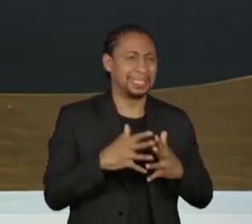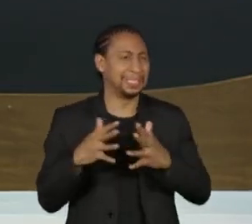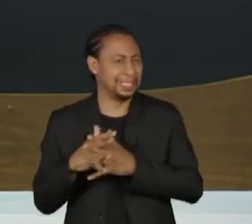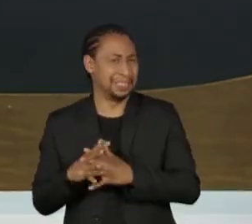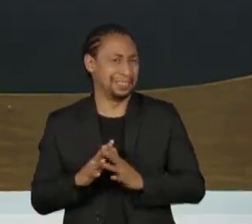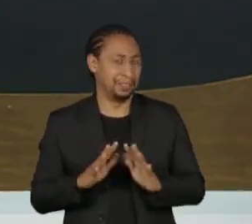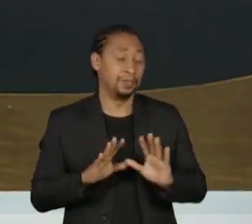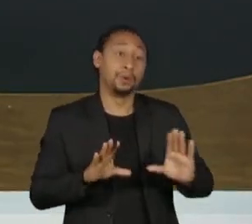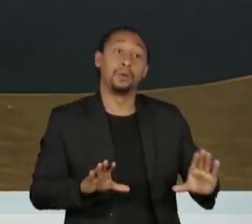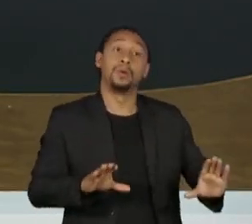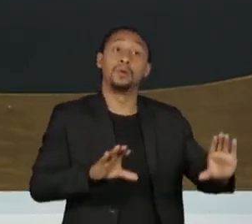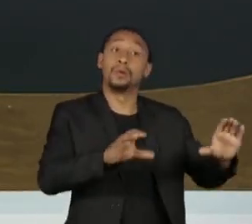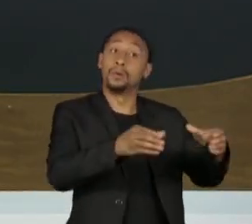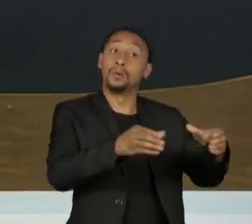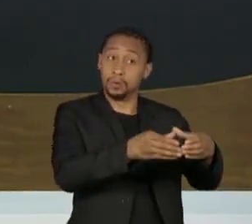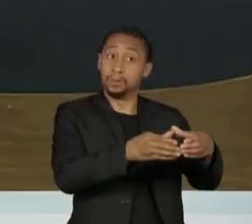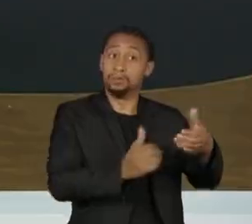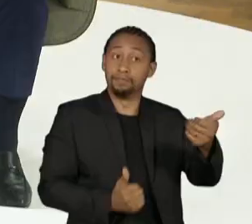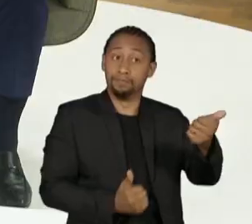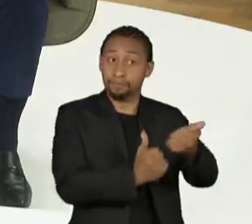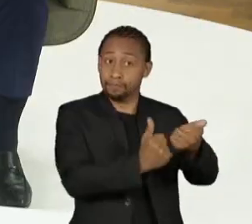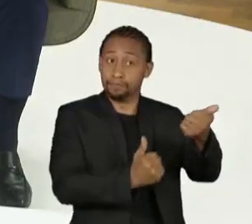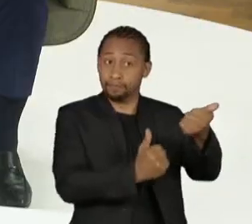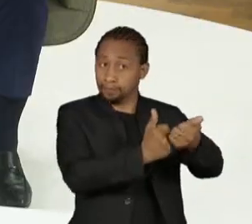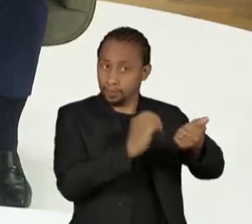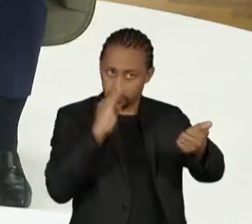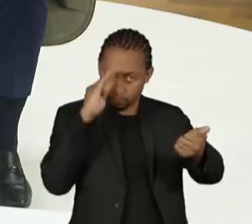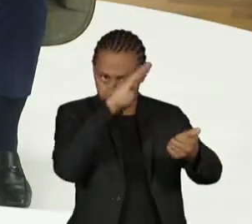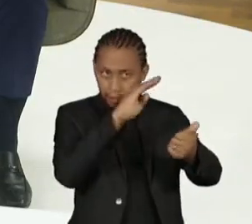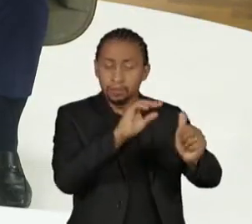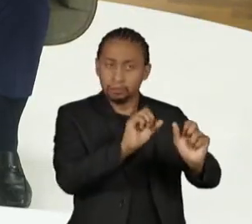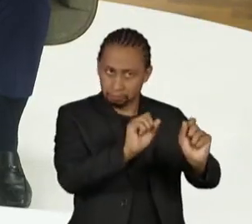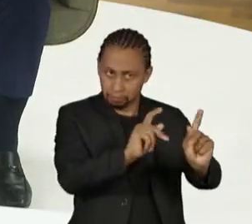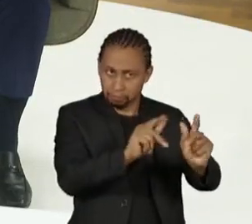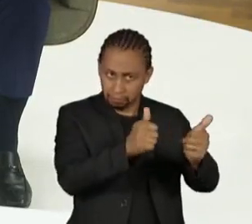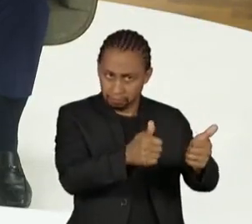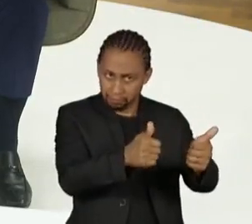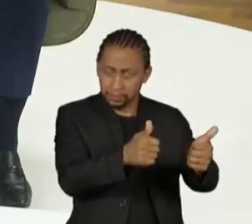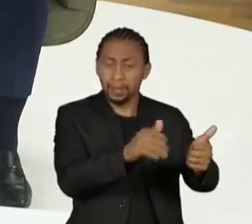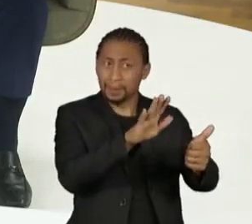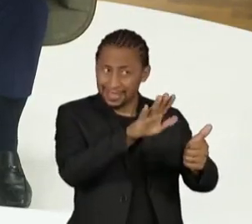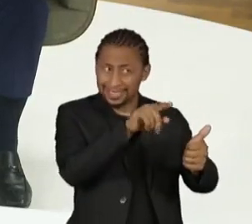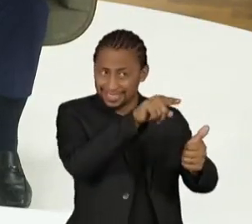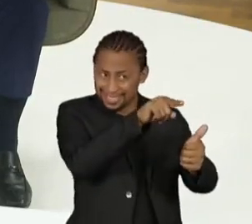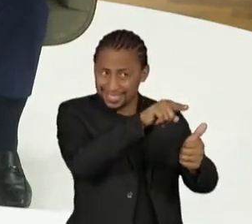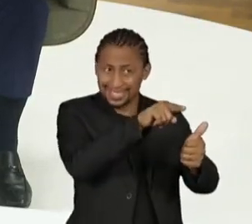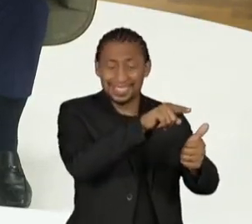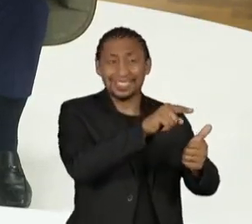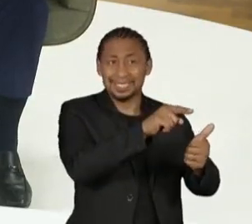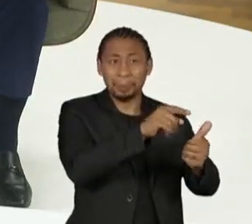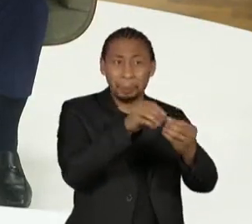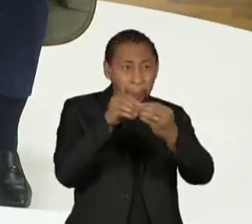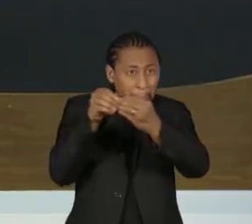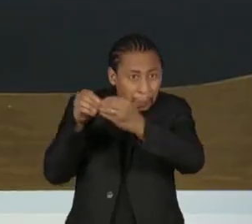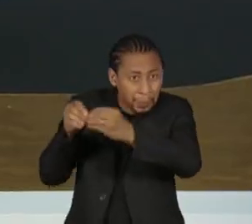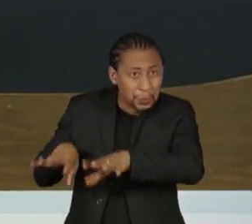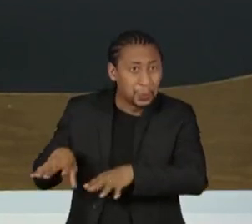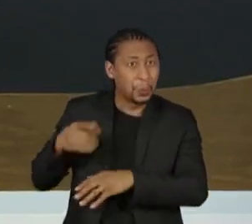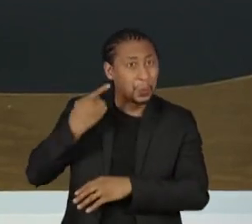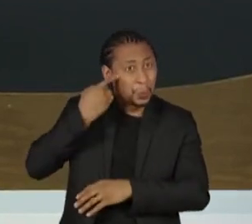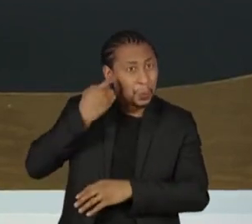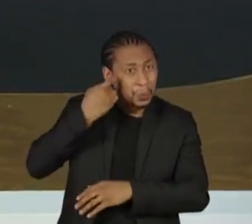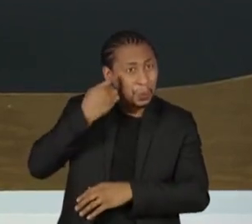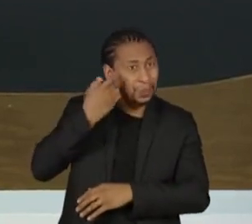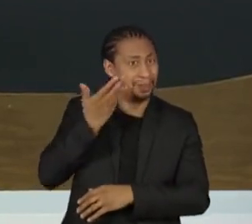de certa maneira, foi o responsável por inviabilizar politicamente a própria eleição do Dória, de tanto que o Bolsonaro pôs